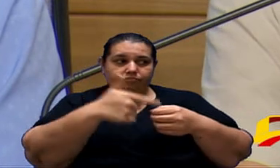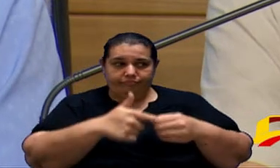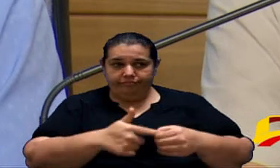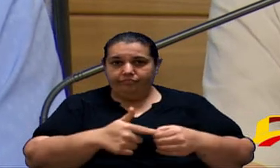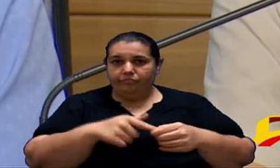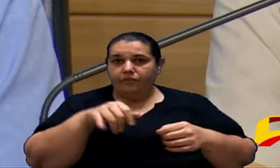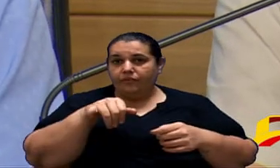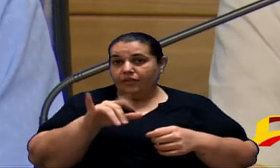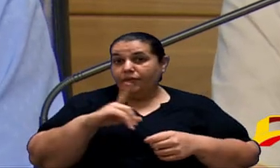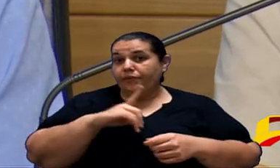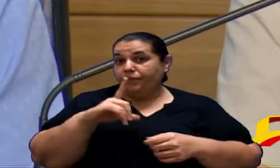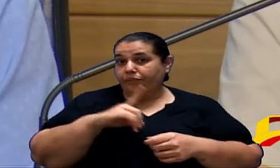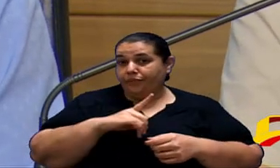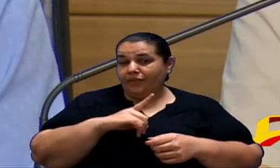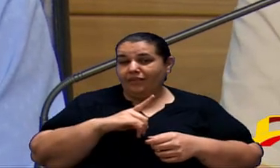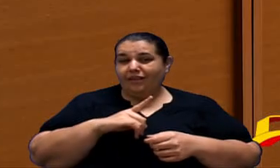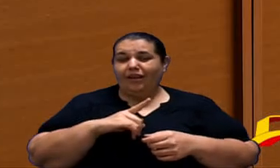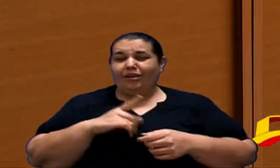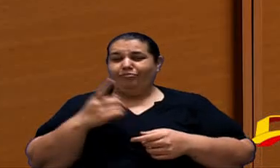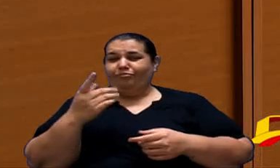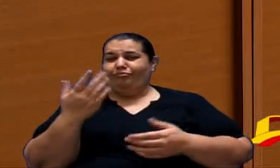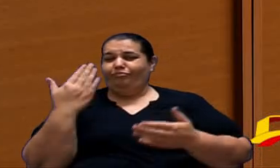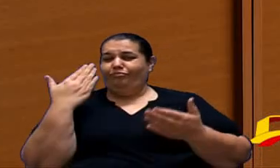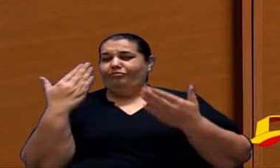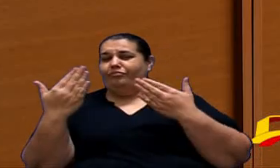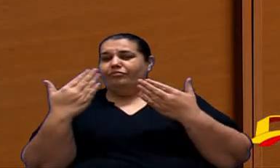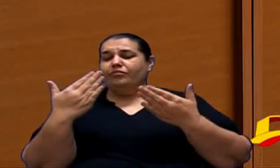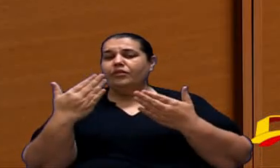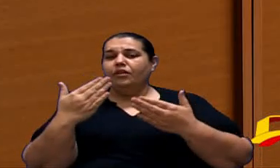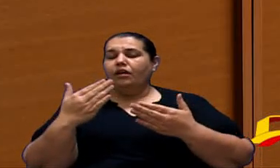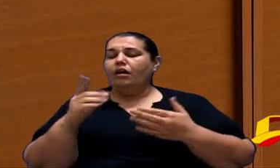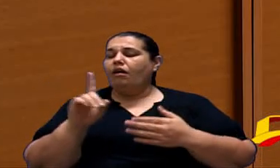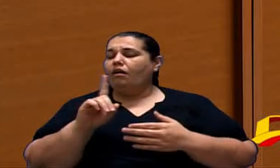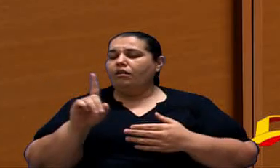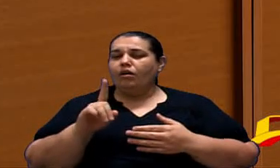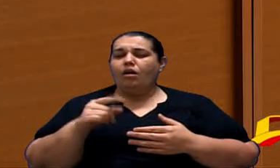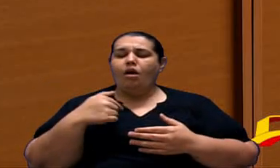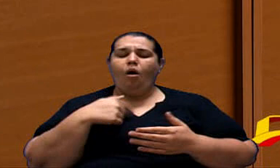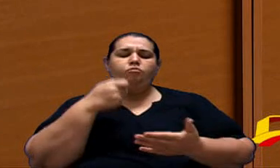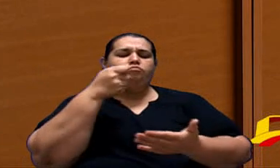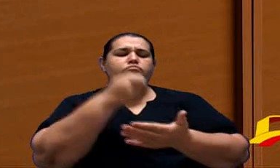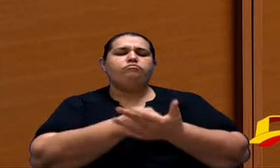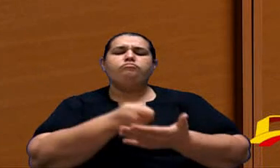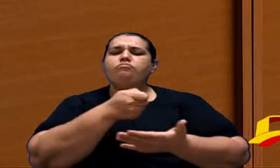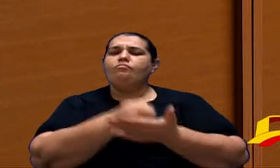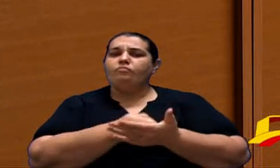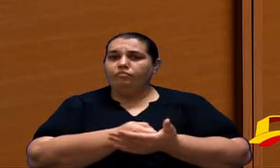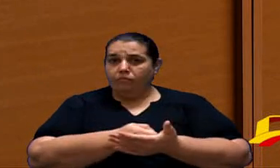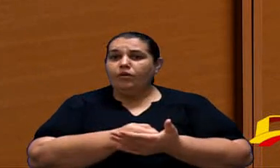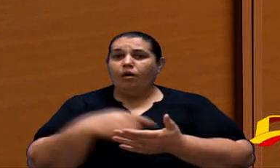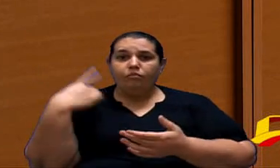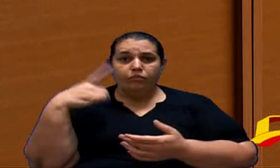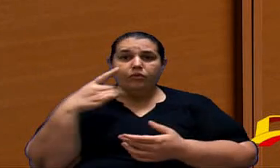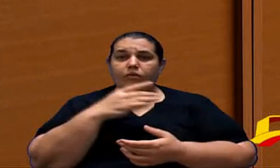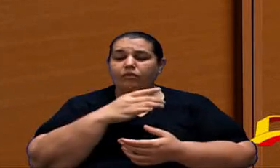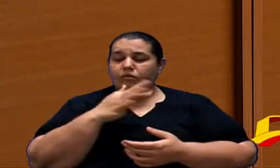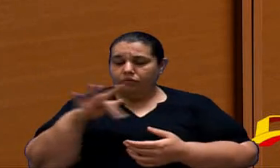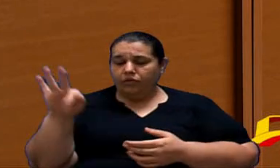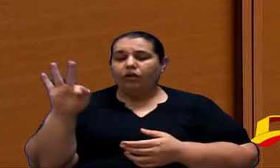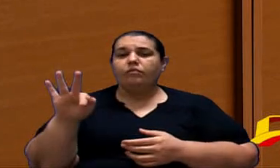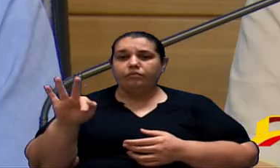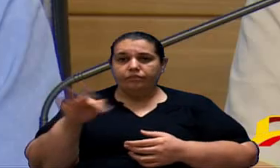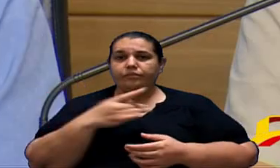alguém titubeando eu estou aqui à disposição para cobrar cada um dos nossos deputados federais não tenho dúvida nenhuma